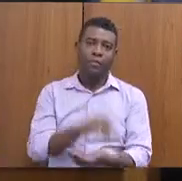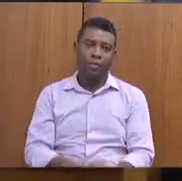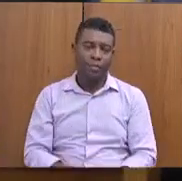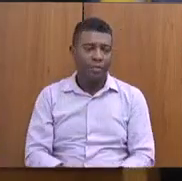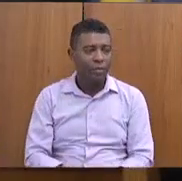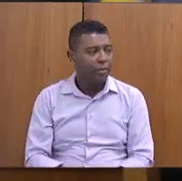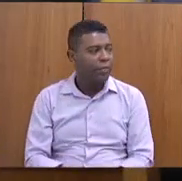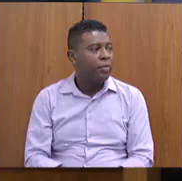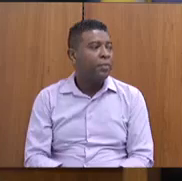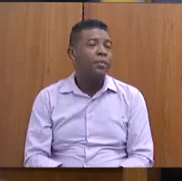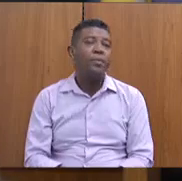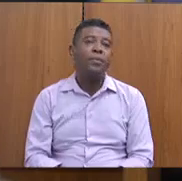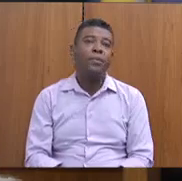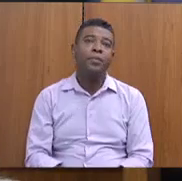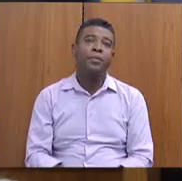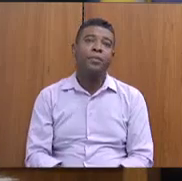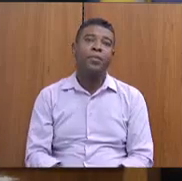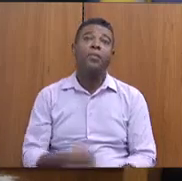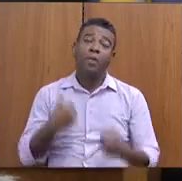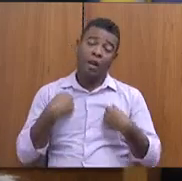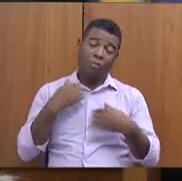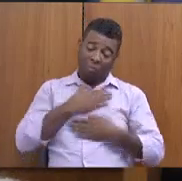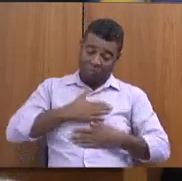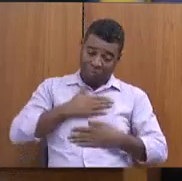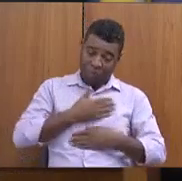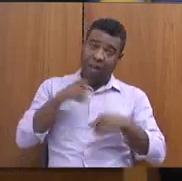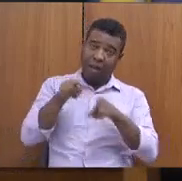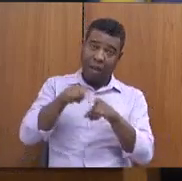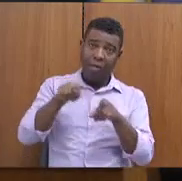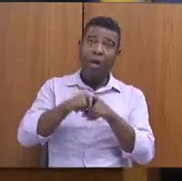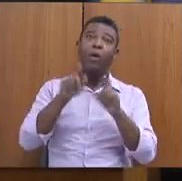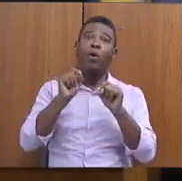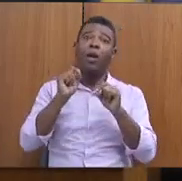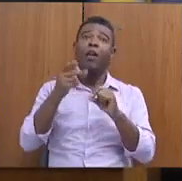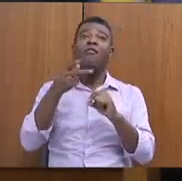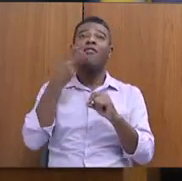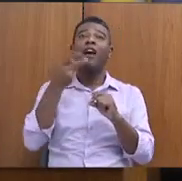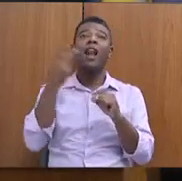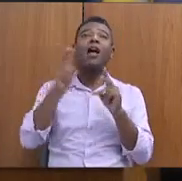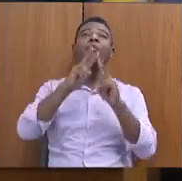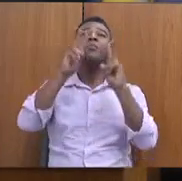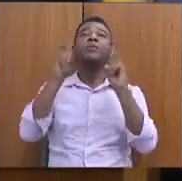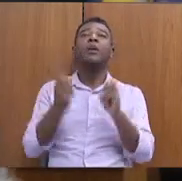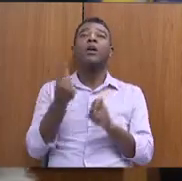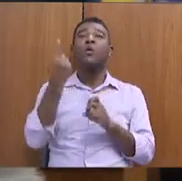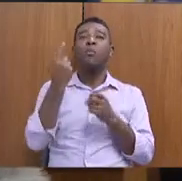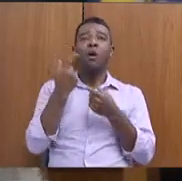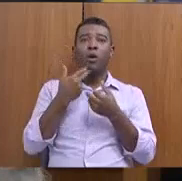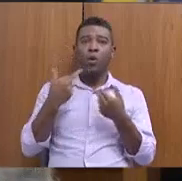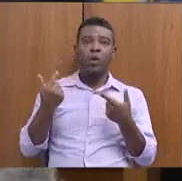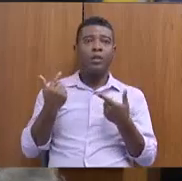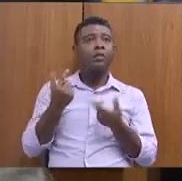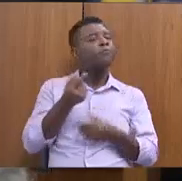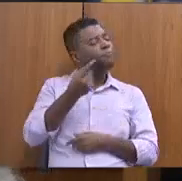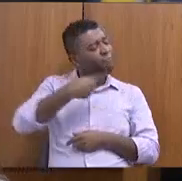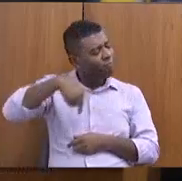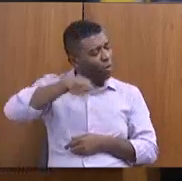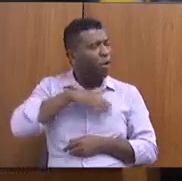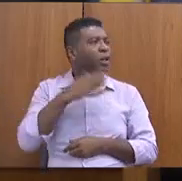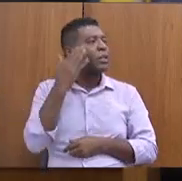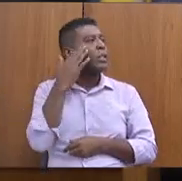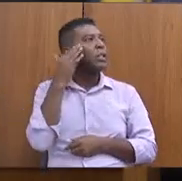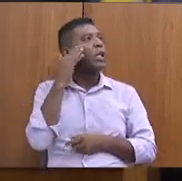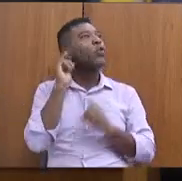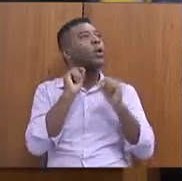Eu gostaria também... Eu gostaria de falar também uma coisa, que a gente entende política habitacional,